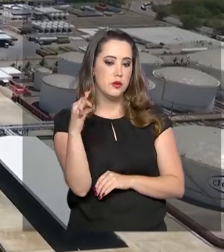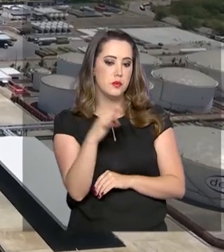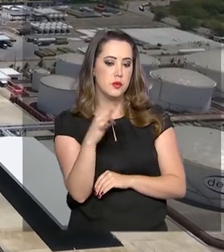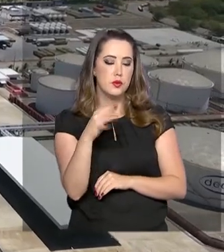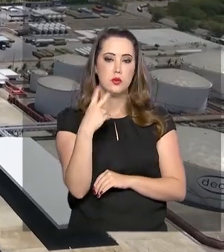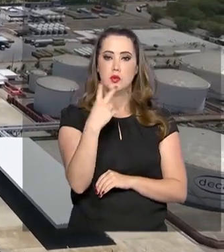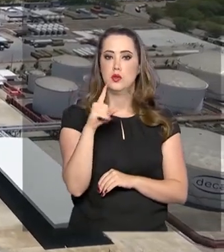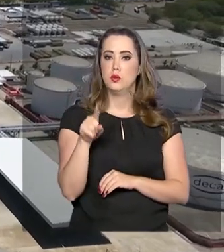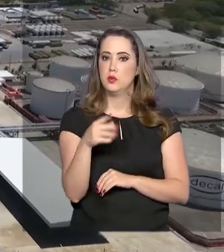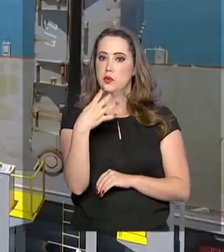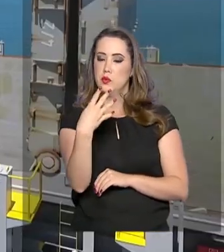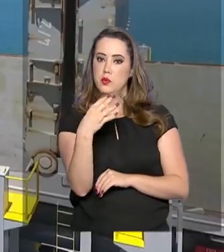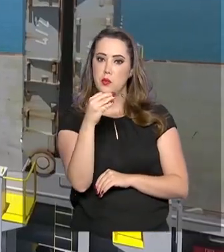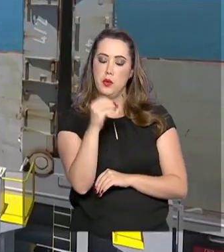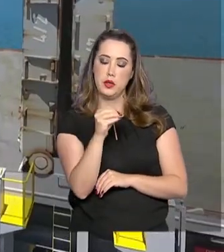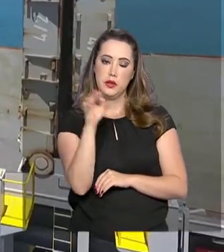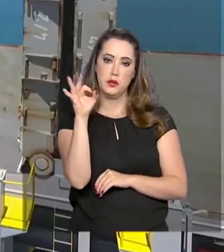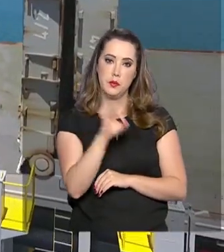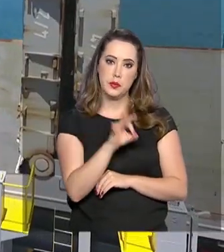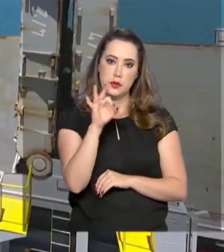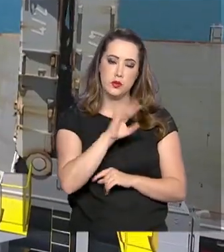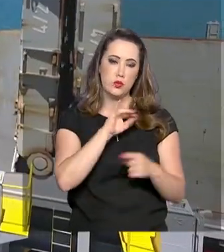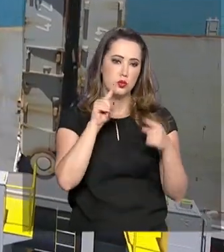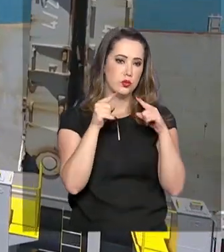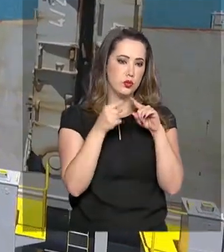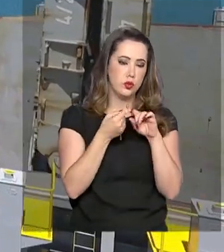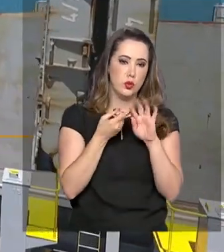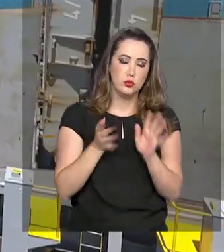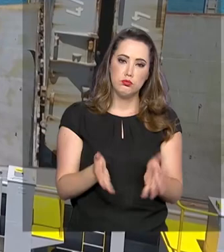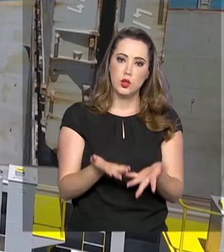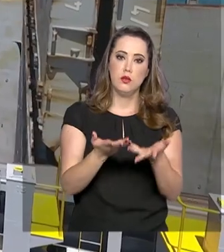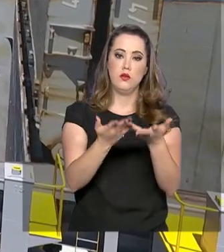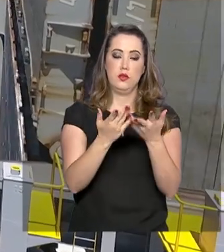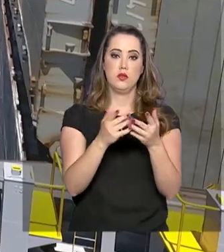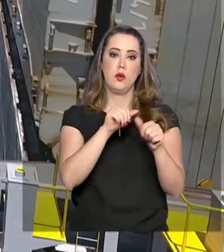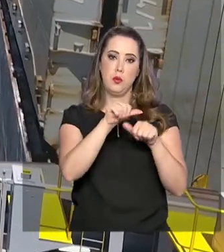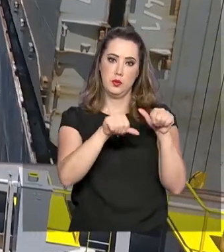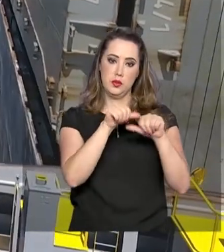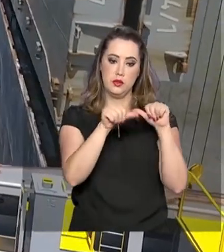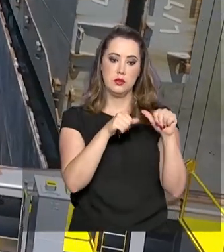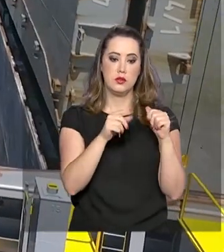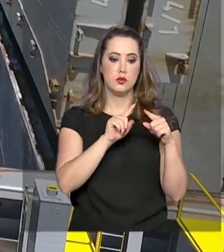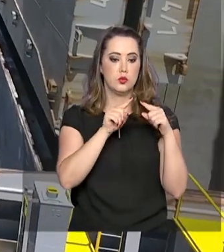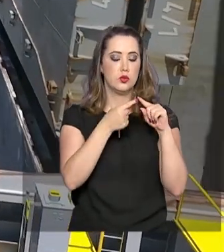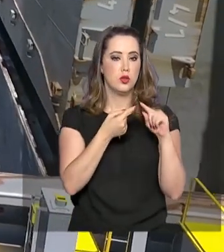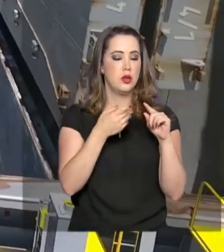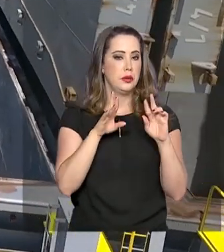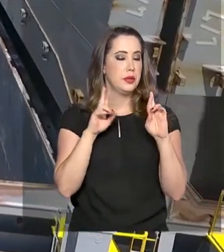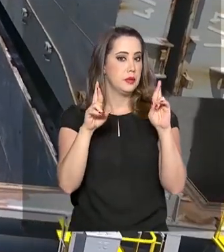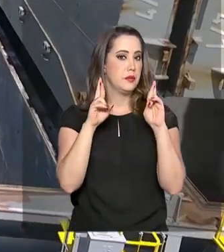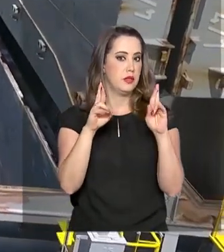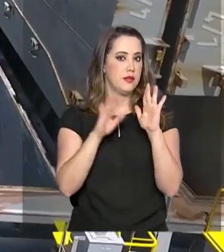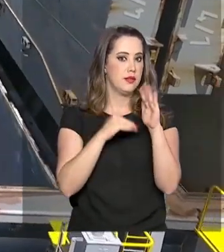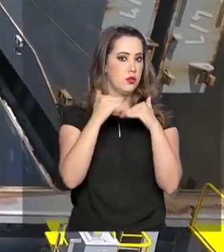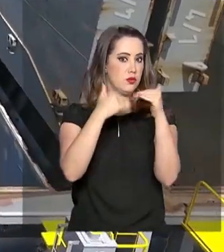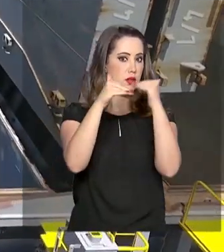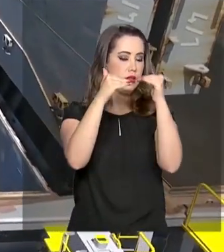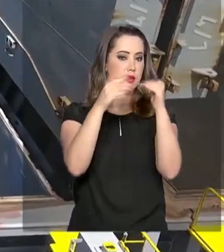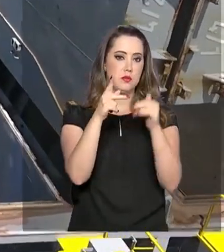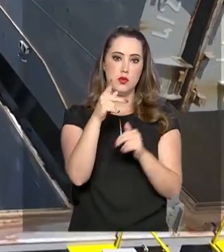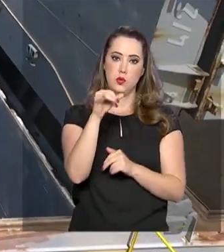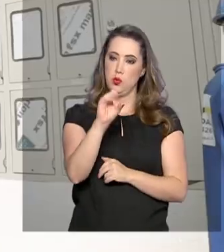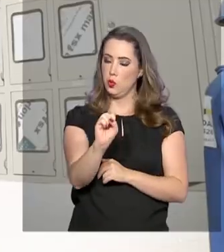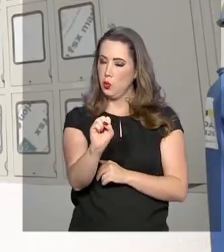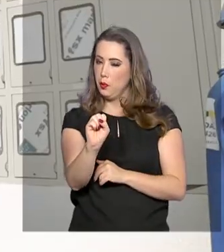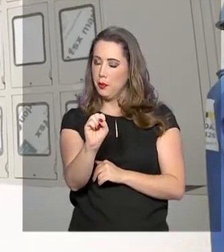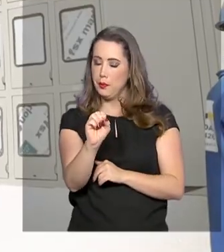,40%. Entre os fatores que contribuíram para essa revisão estão o aumento da expectativa de crescimento do PIB do ano